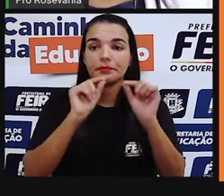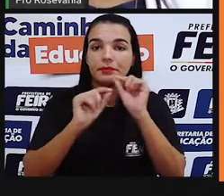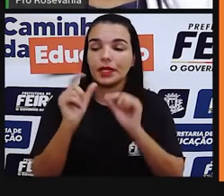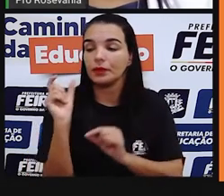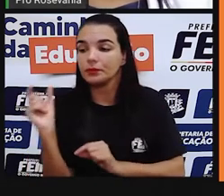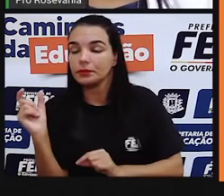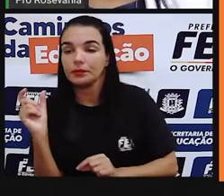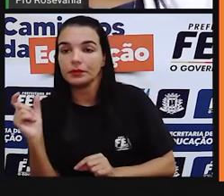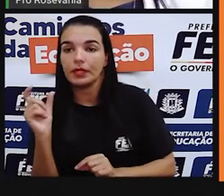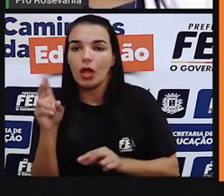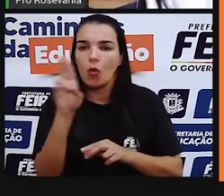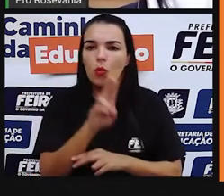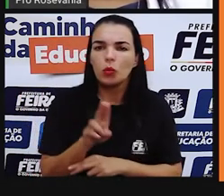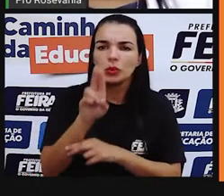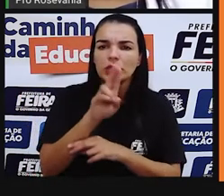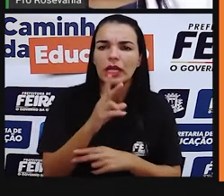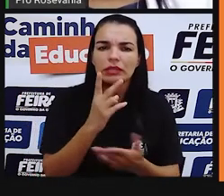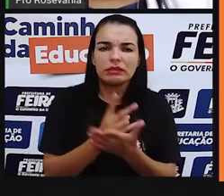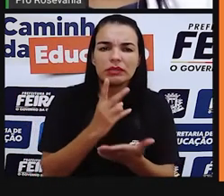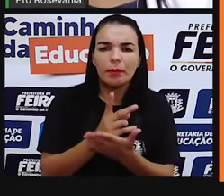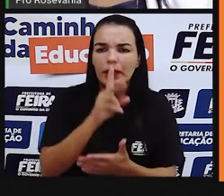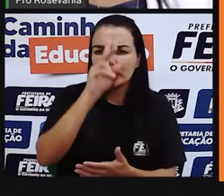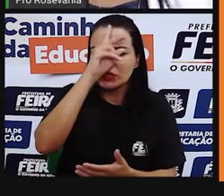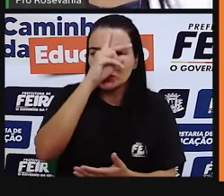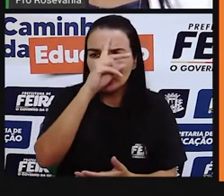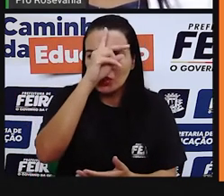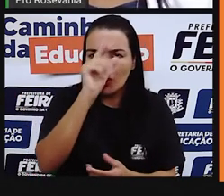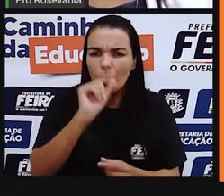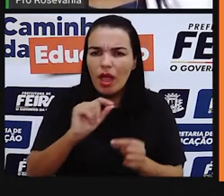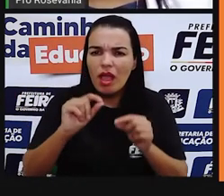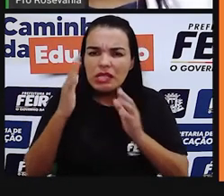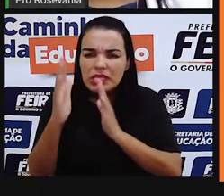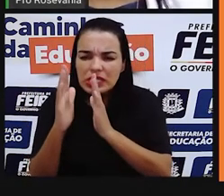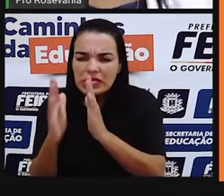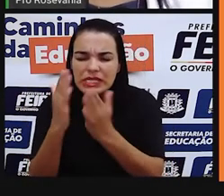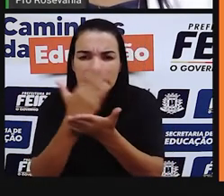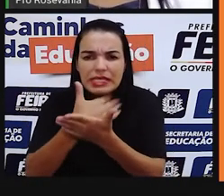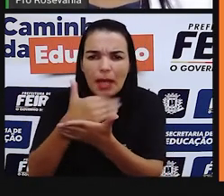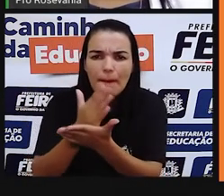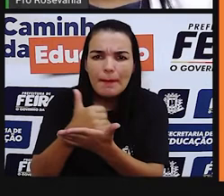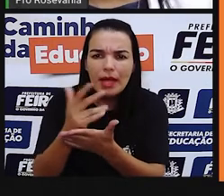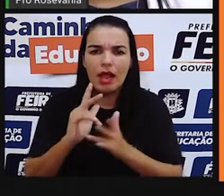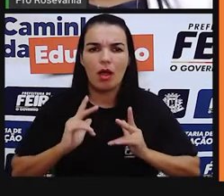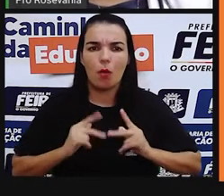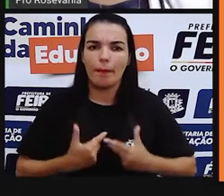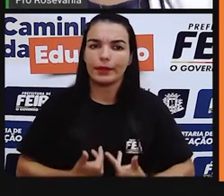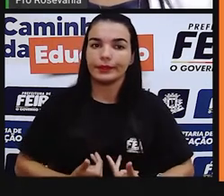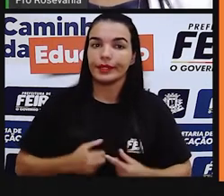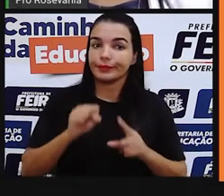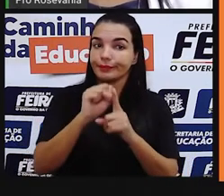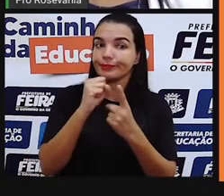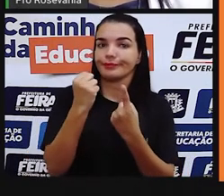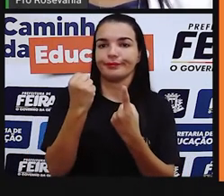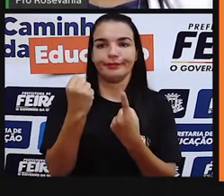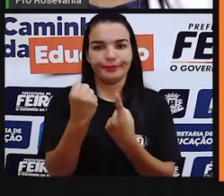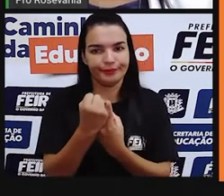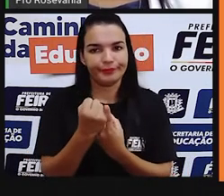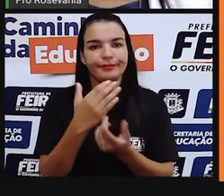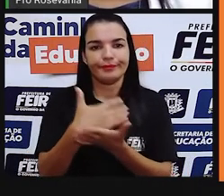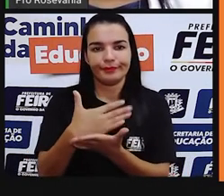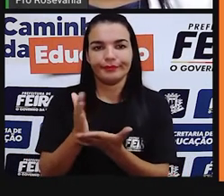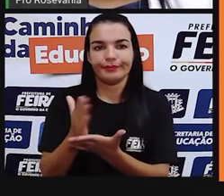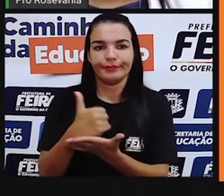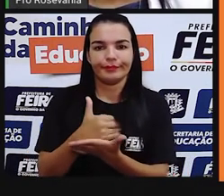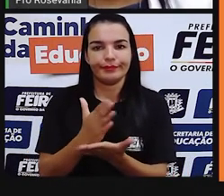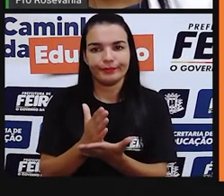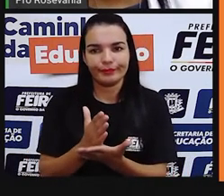para identificar categorias de homens socialmente definidas. As diferenças de mais com homens referem-se a